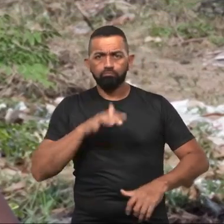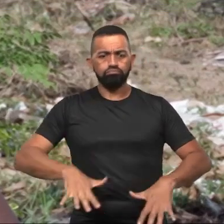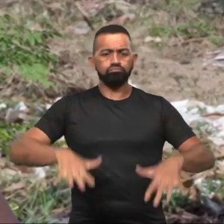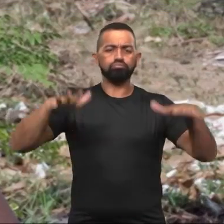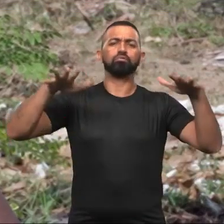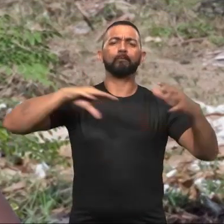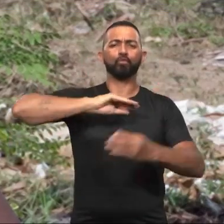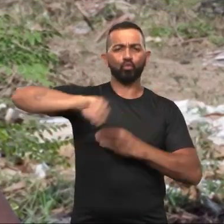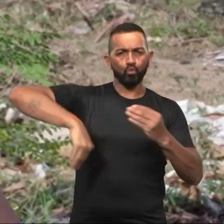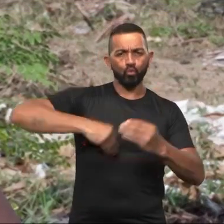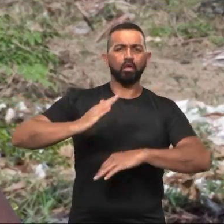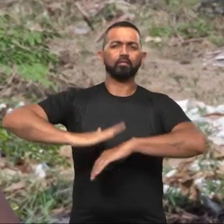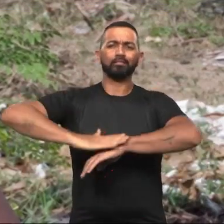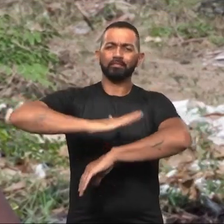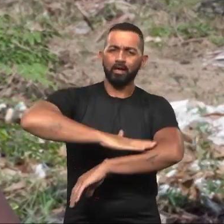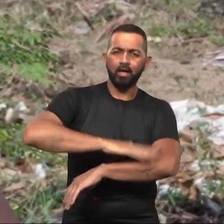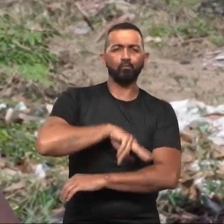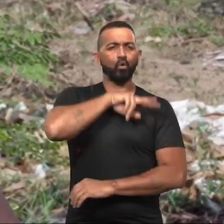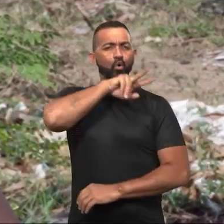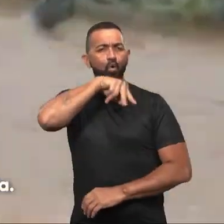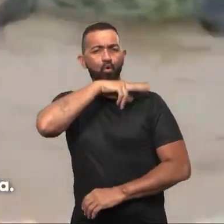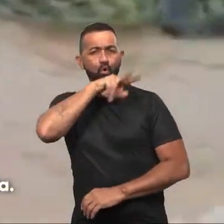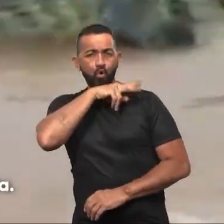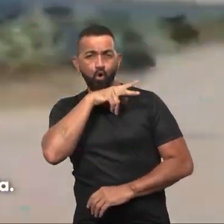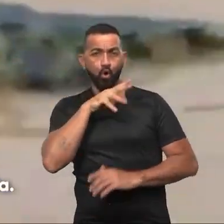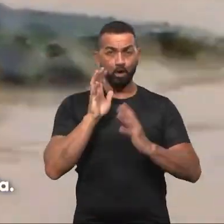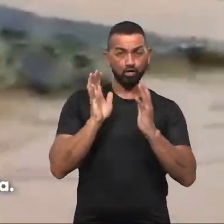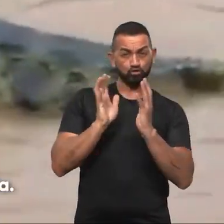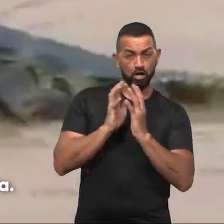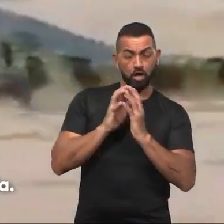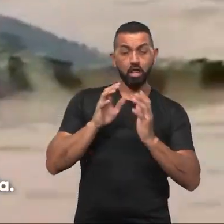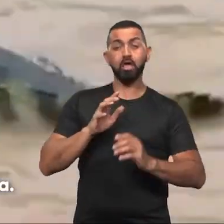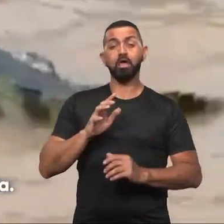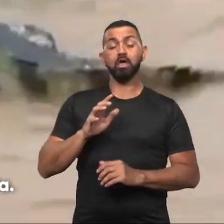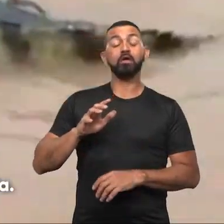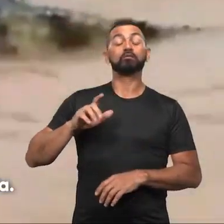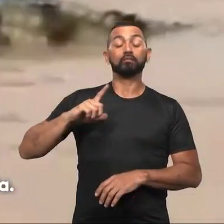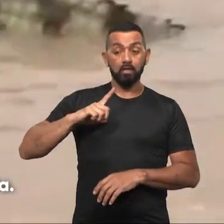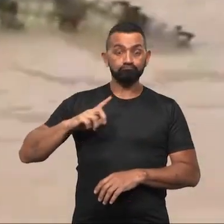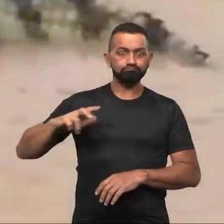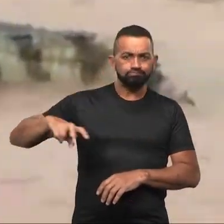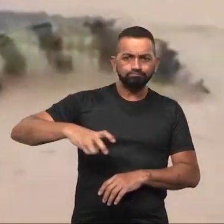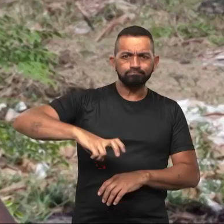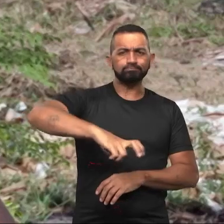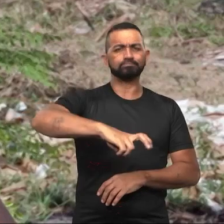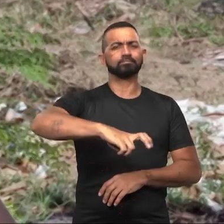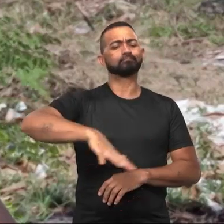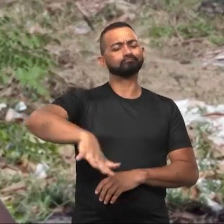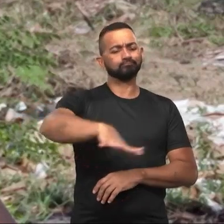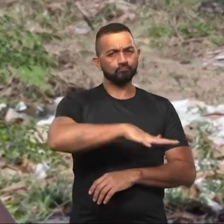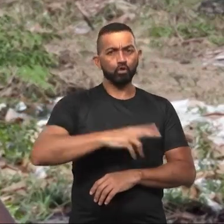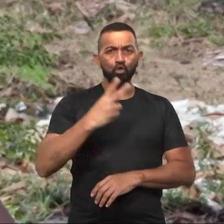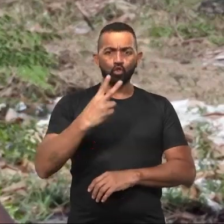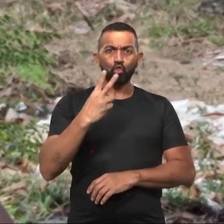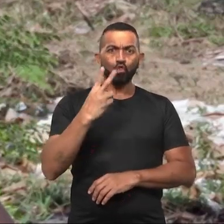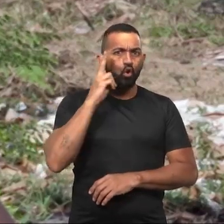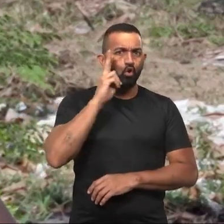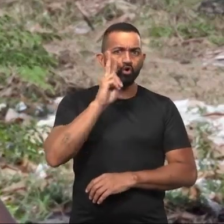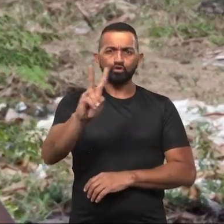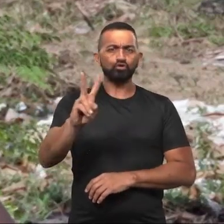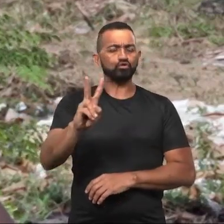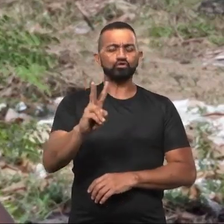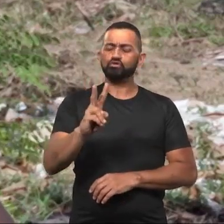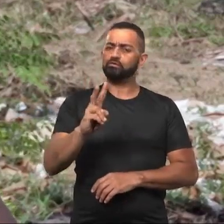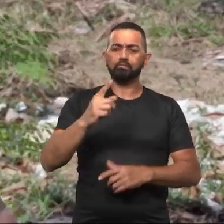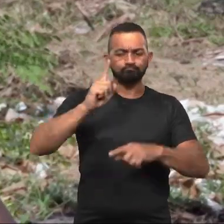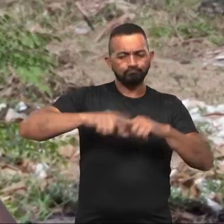misturado com sapo, com cobra, com jacaré. O jacaré vai até ali na minha calçada. É triste você ficar dois dias, três dias com